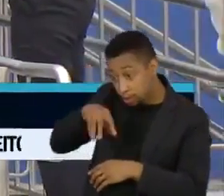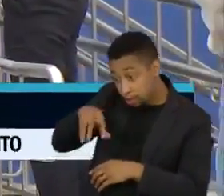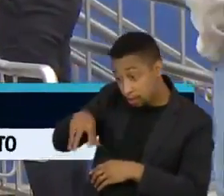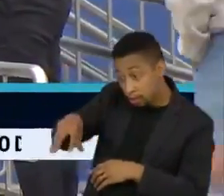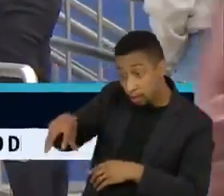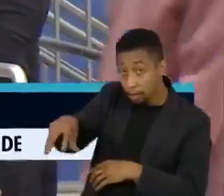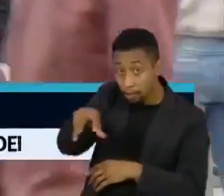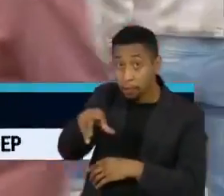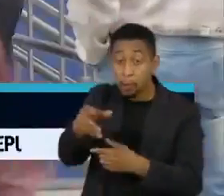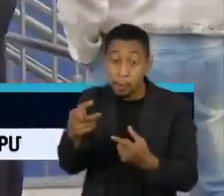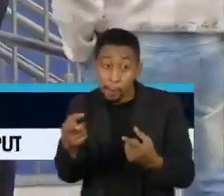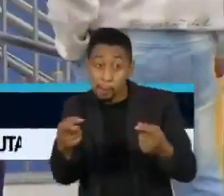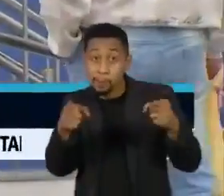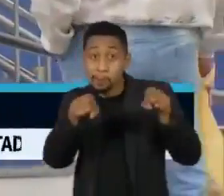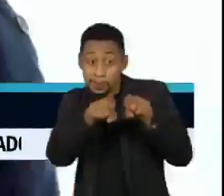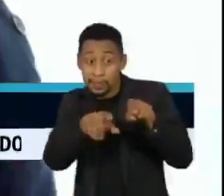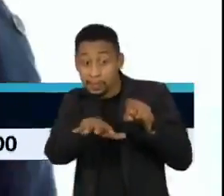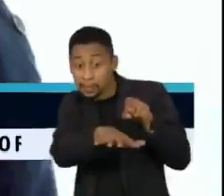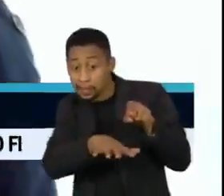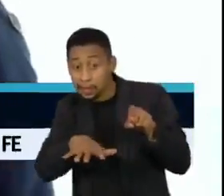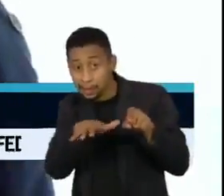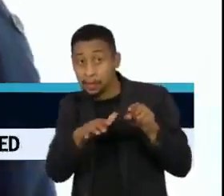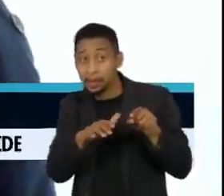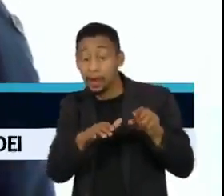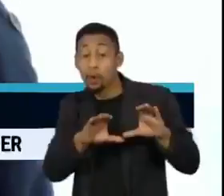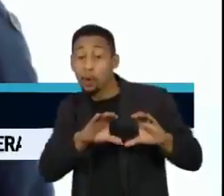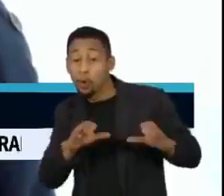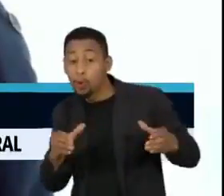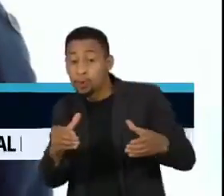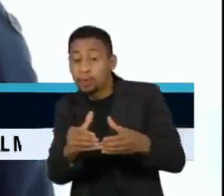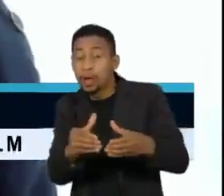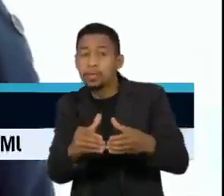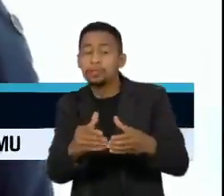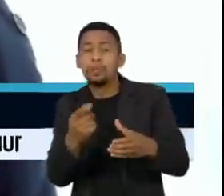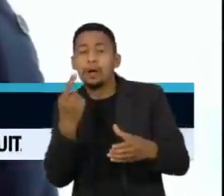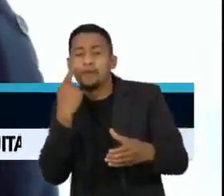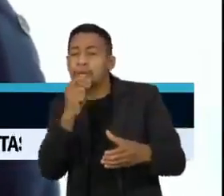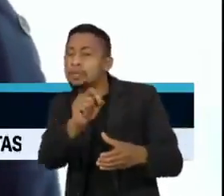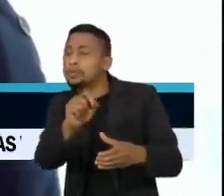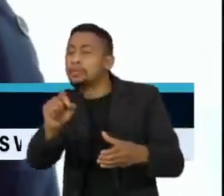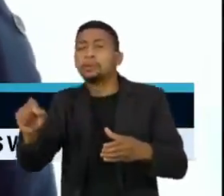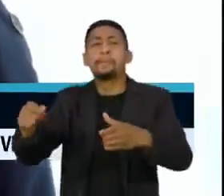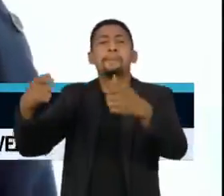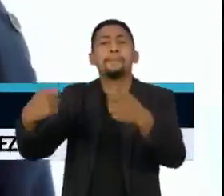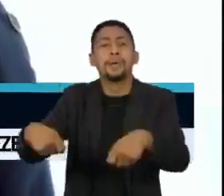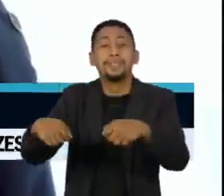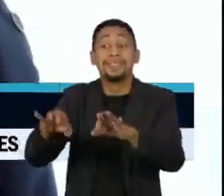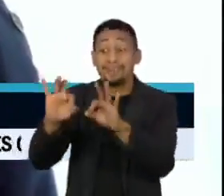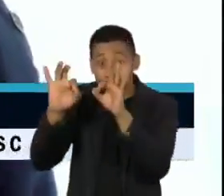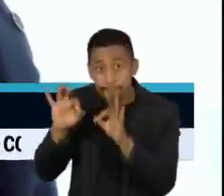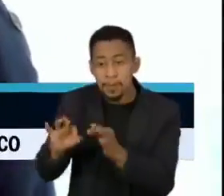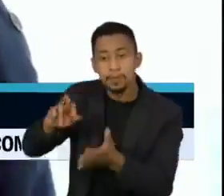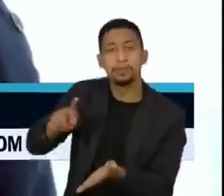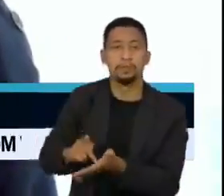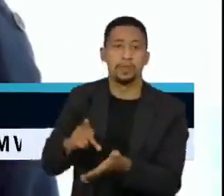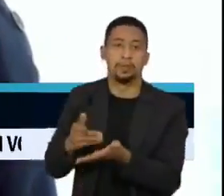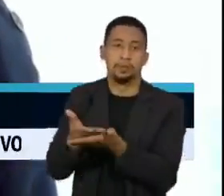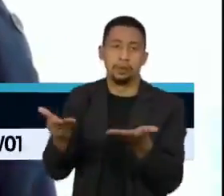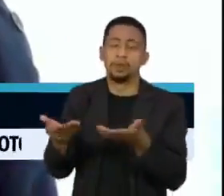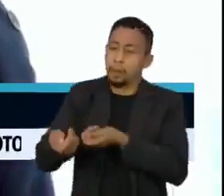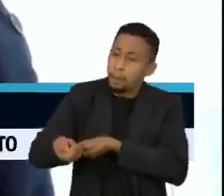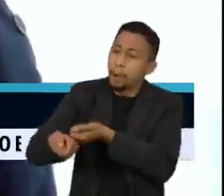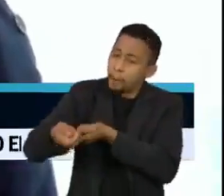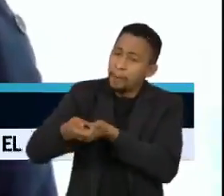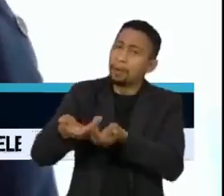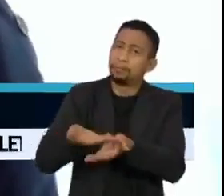em parceria com a sociedade civil, identifiquem quem são aqueles que mais precisam naquele momento, que é algo muito